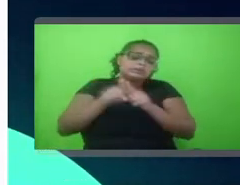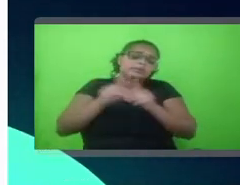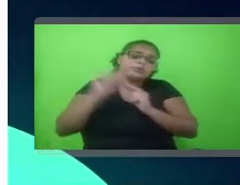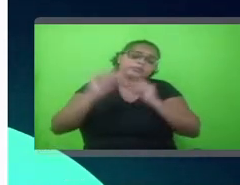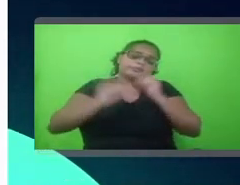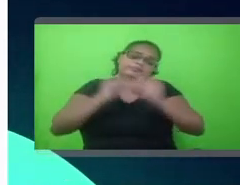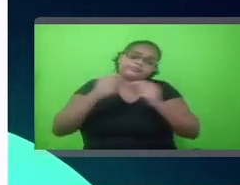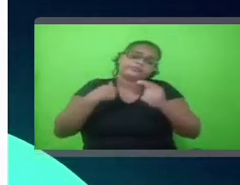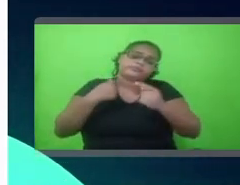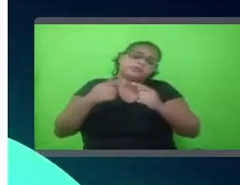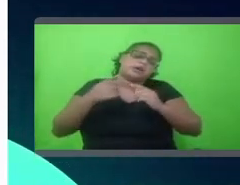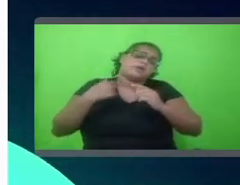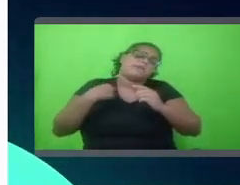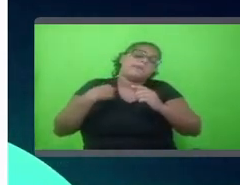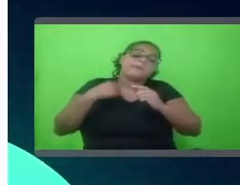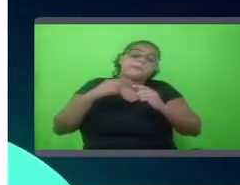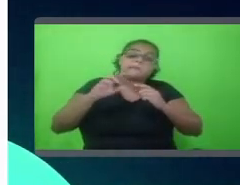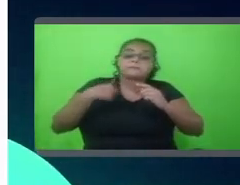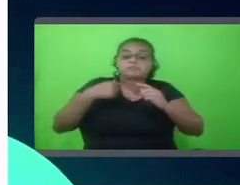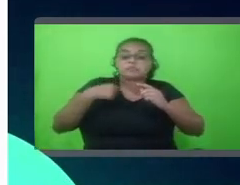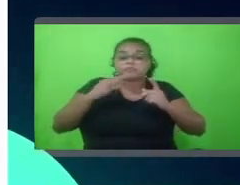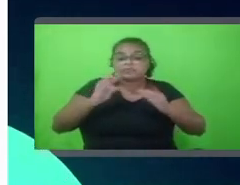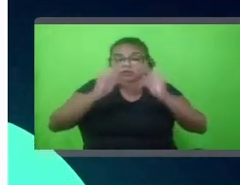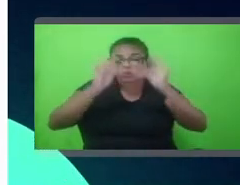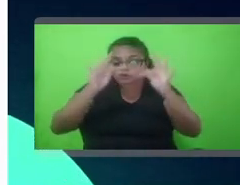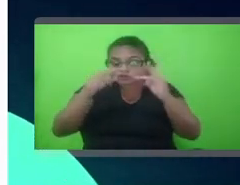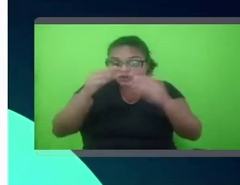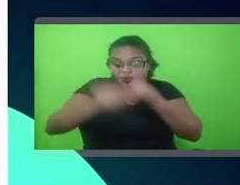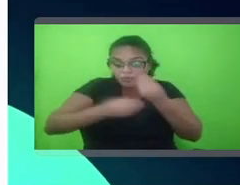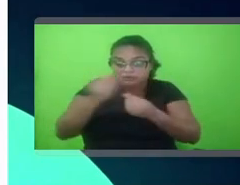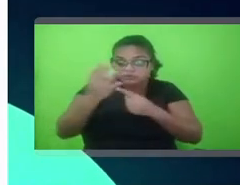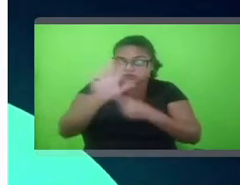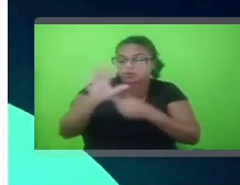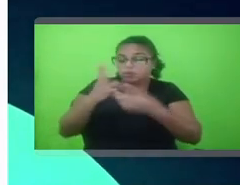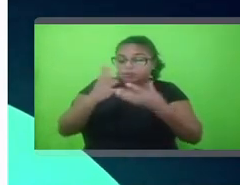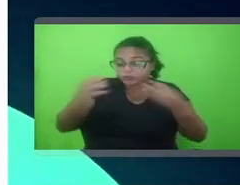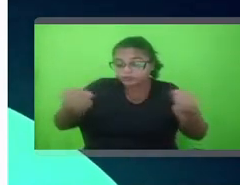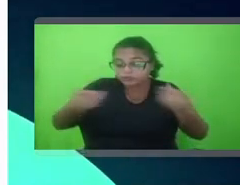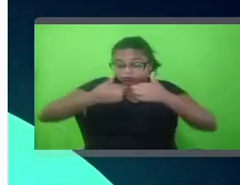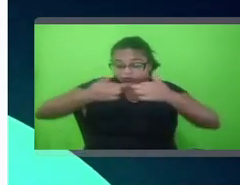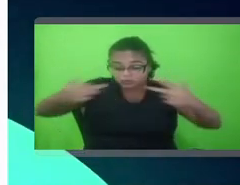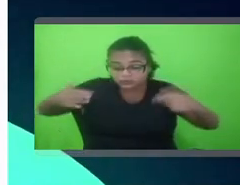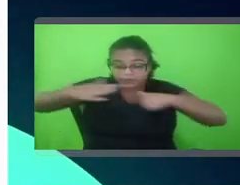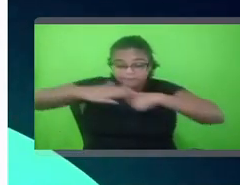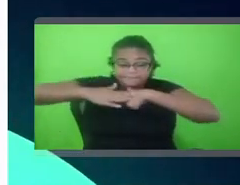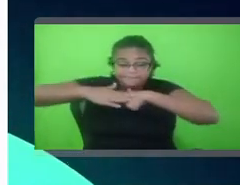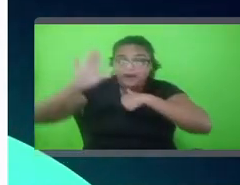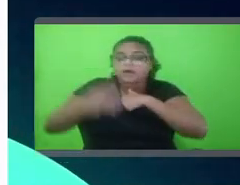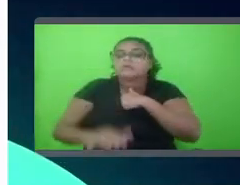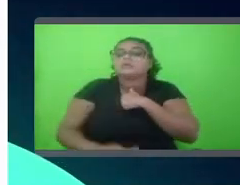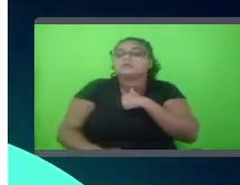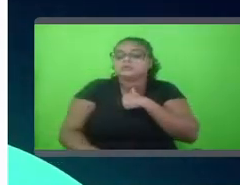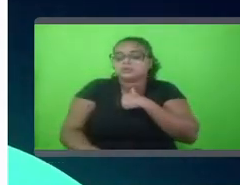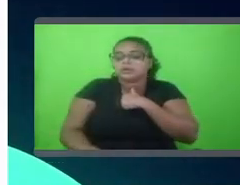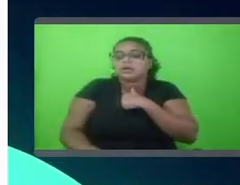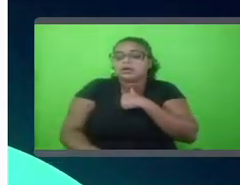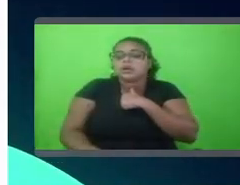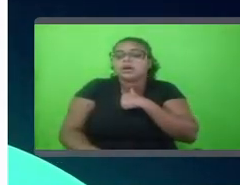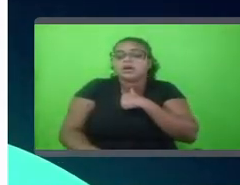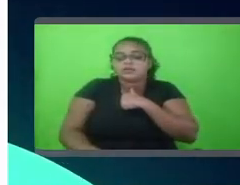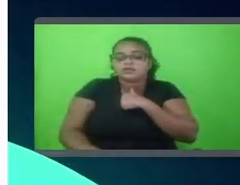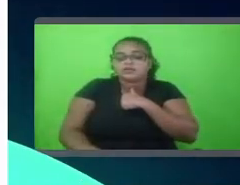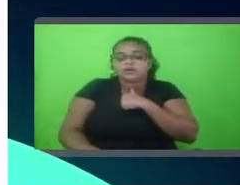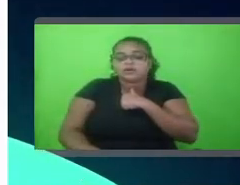É óbvio que isso aqui é só um pedacinho. Tem muito mais coisa que isso. E eu fico à disposição de vocês para tirar